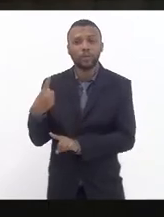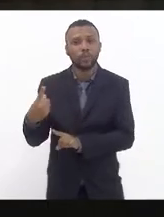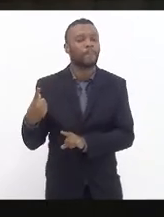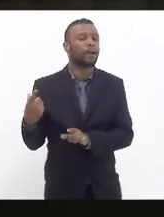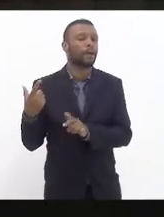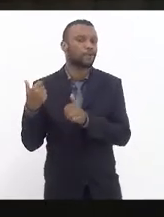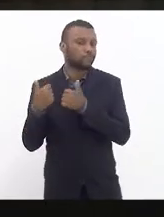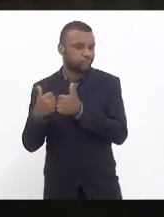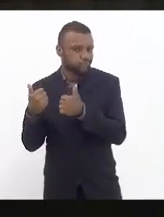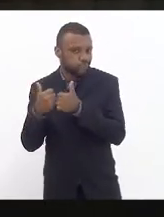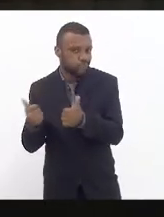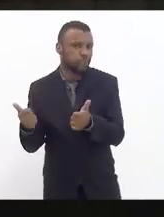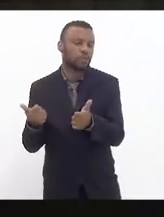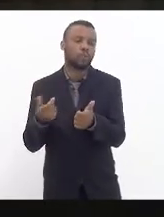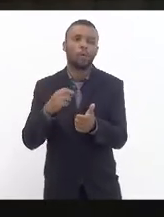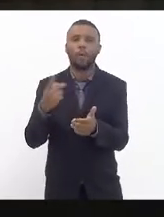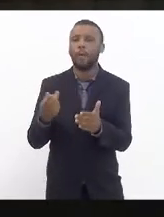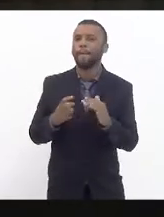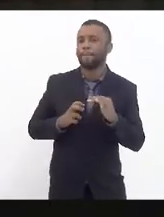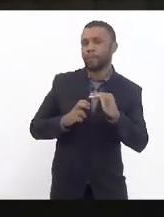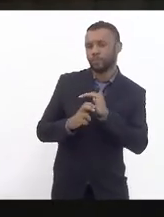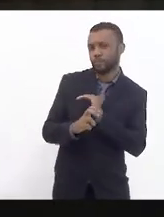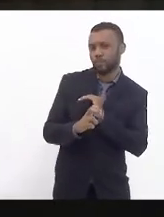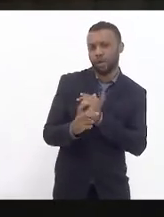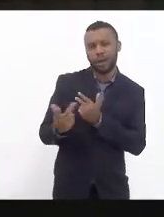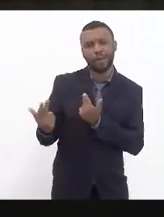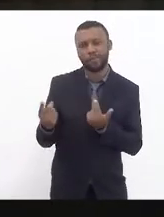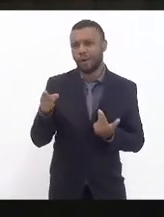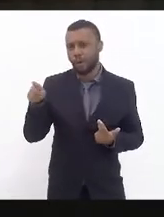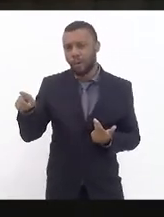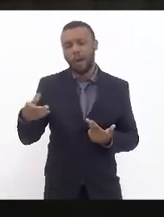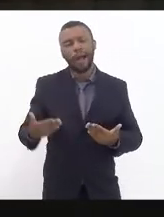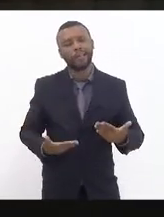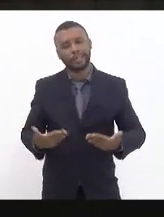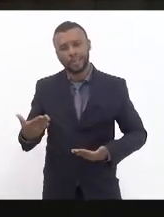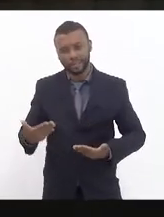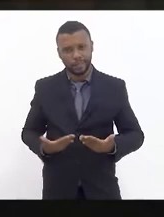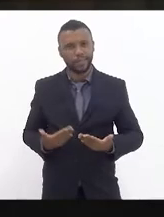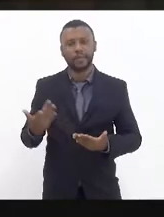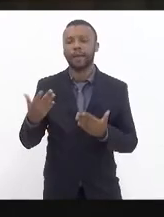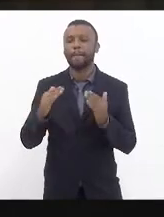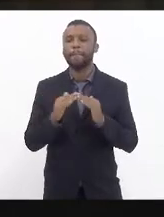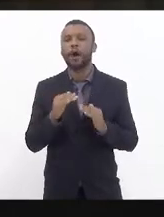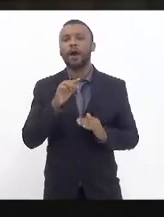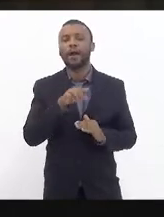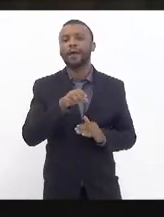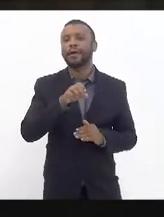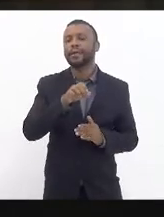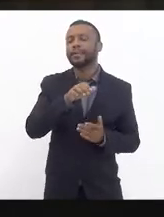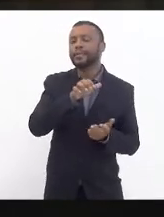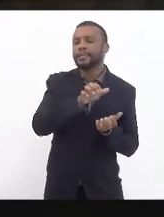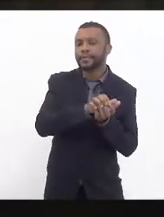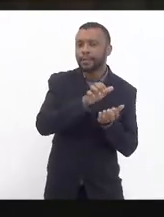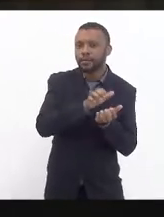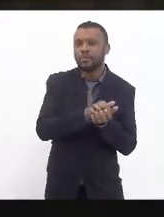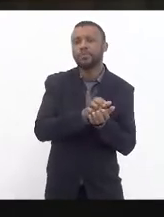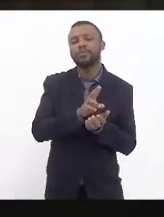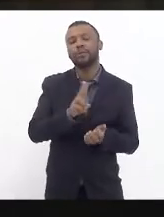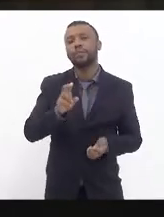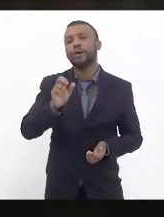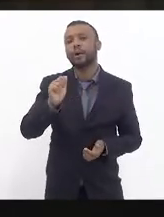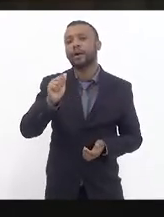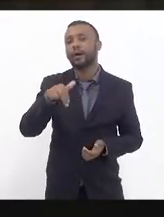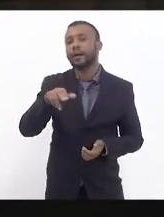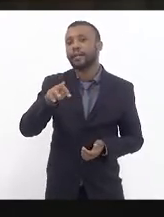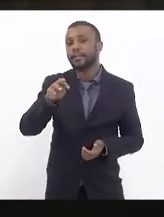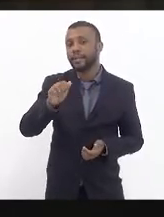o metrô seja o ônibus como no caso da diarista que esteve aqui presente que é moradora lá de Santa Cruz lá de Antares o eu estou querendo dizer